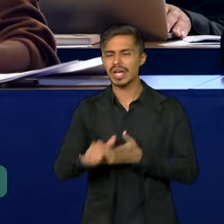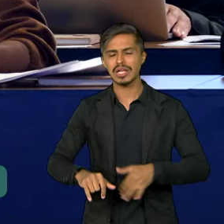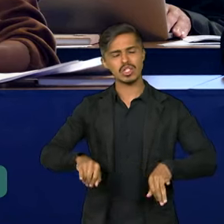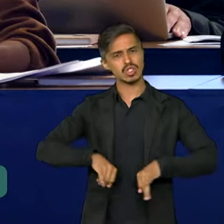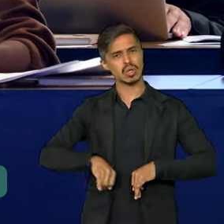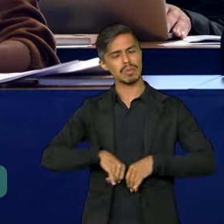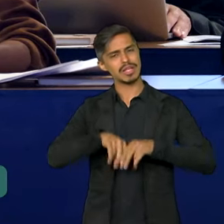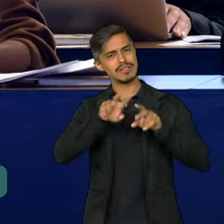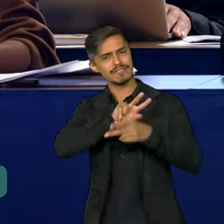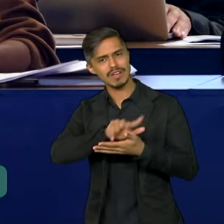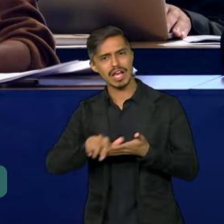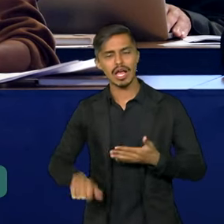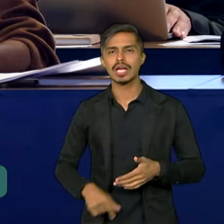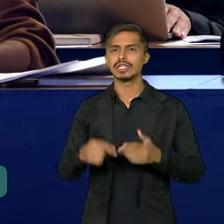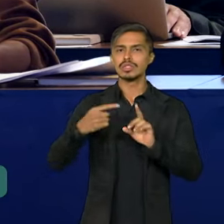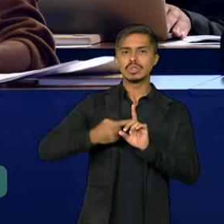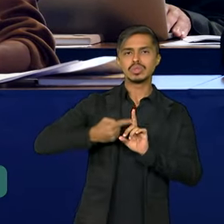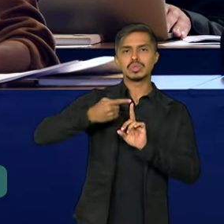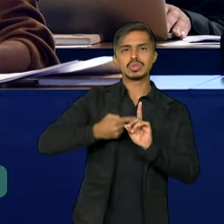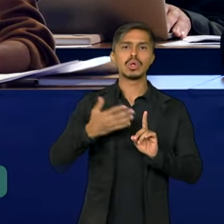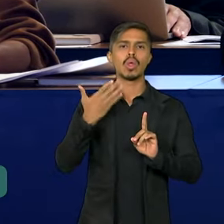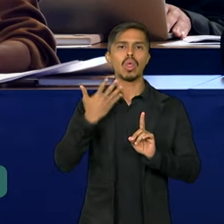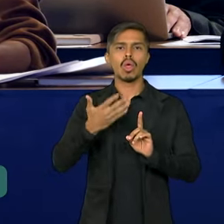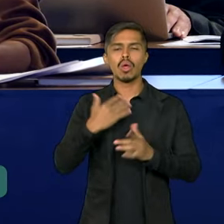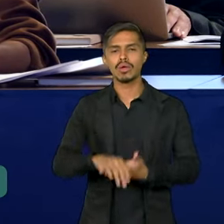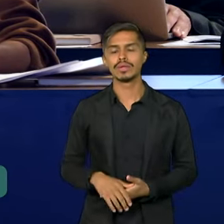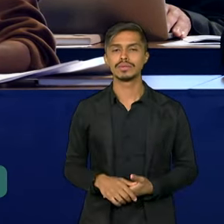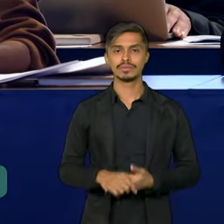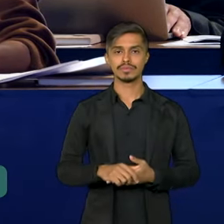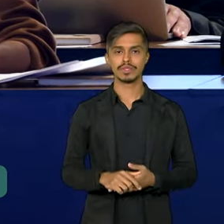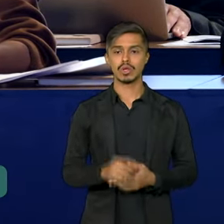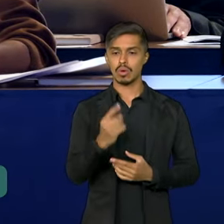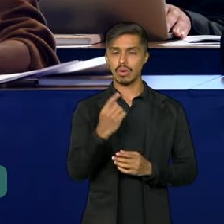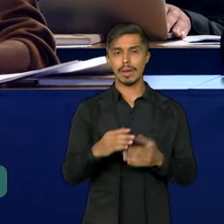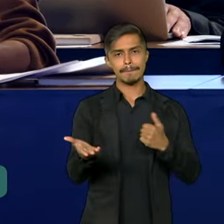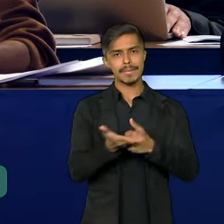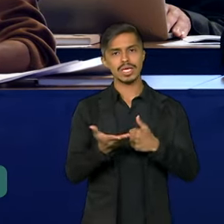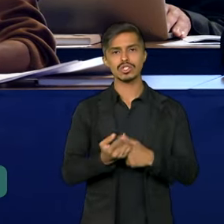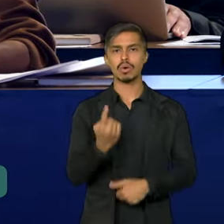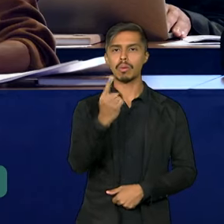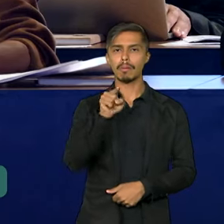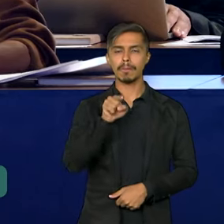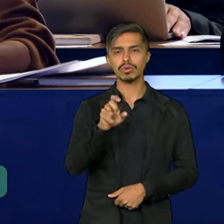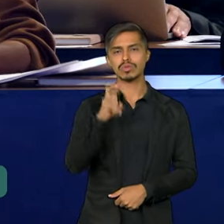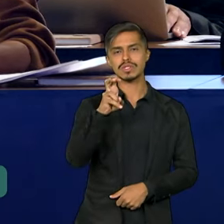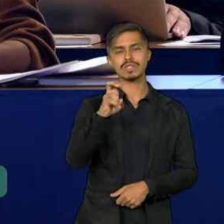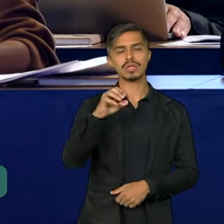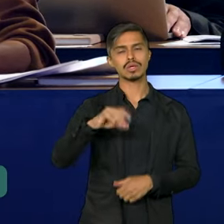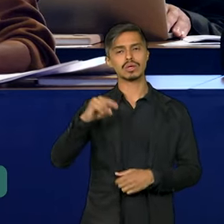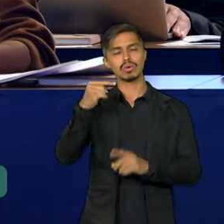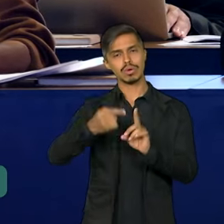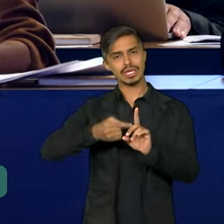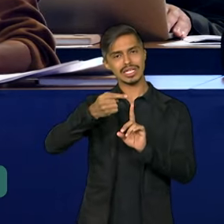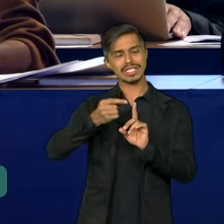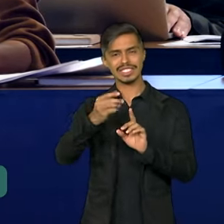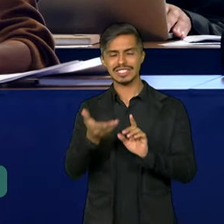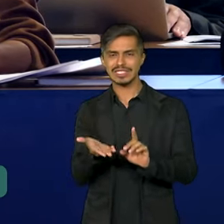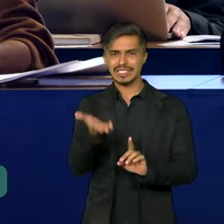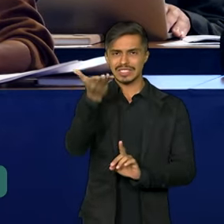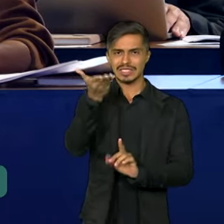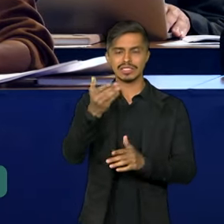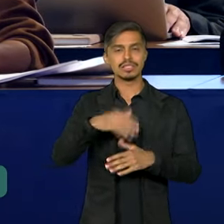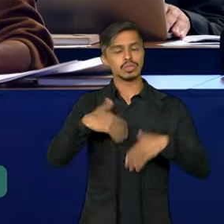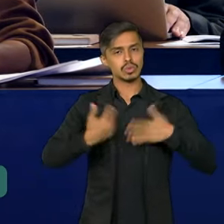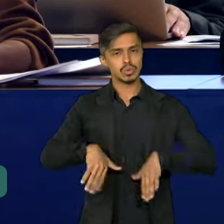temperaturas médias de 1,5 graus acima de níveis pré-industriais